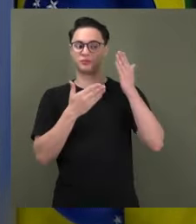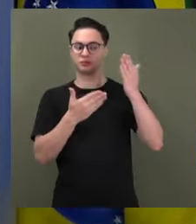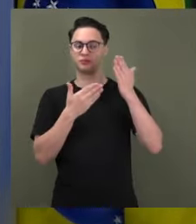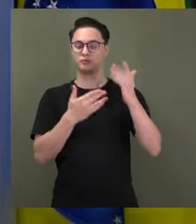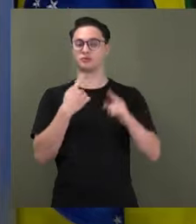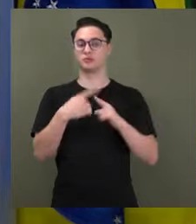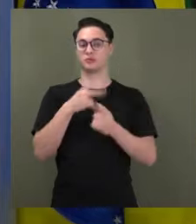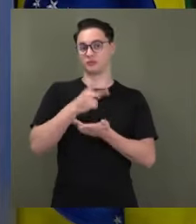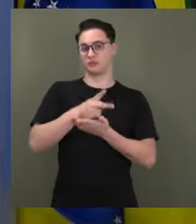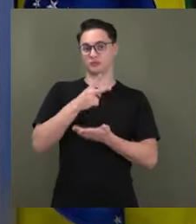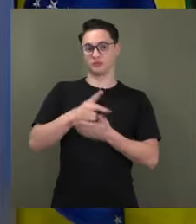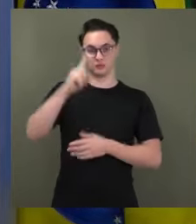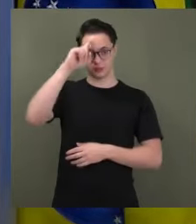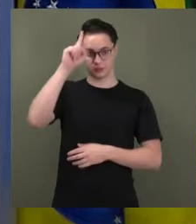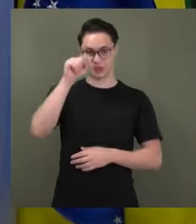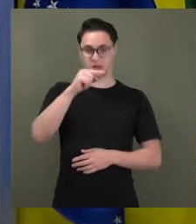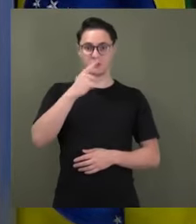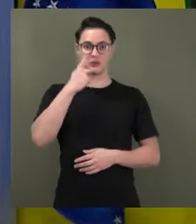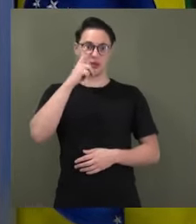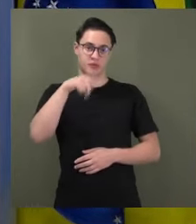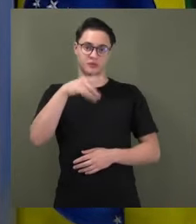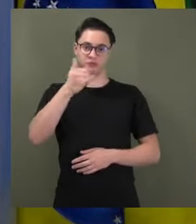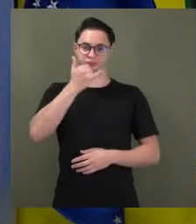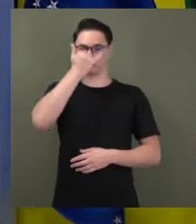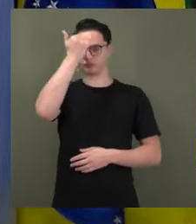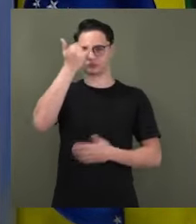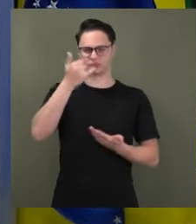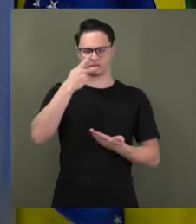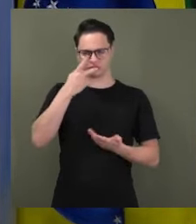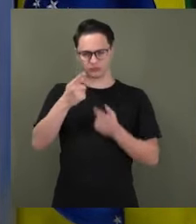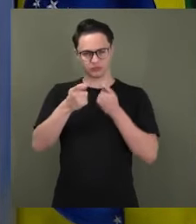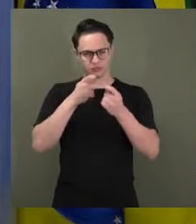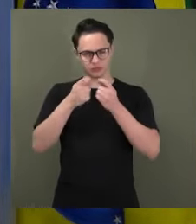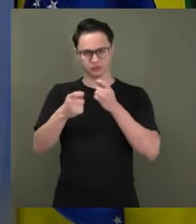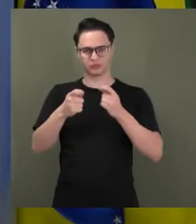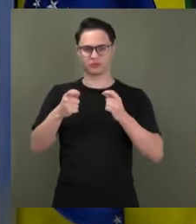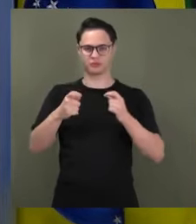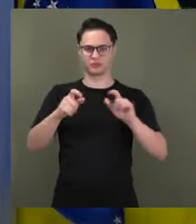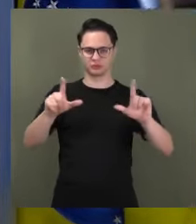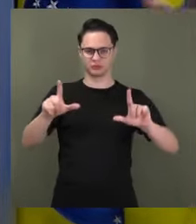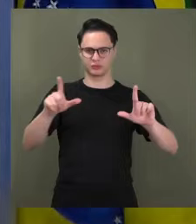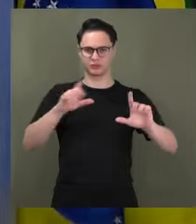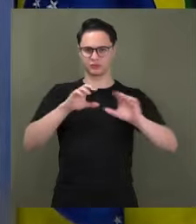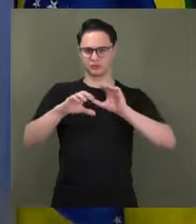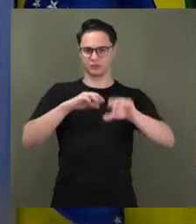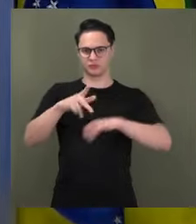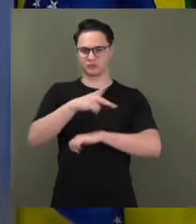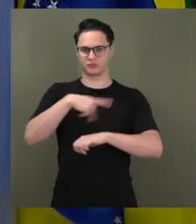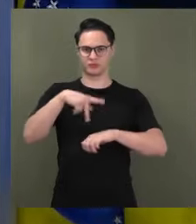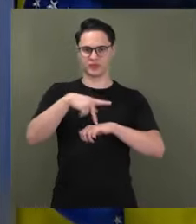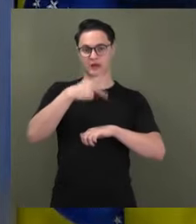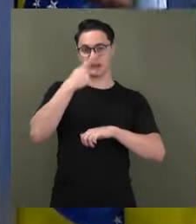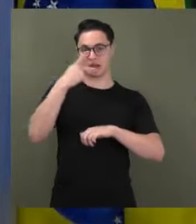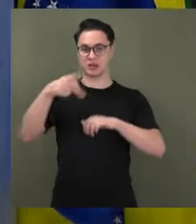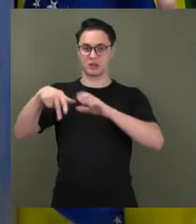que publicamente se considerou vítima numa entrevista a um grande veículo de comunicação do país, dizendo que seria levado para ser